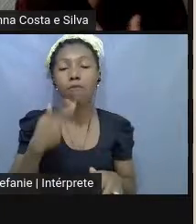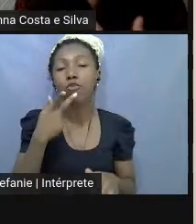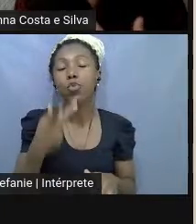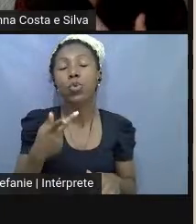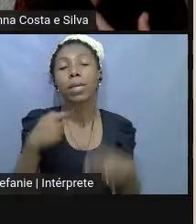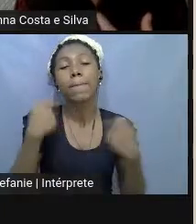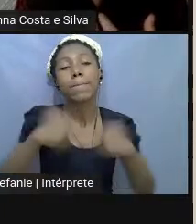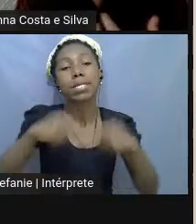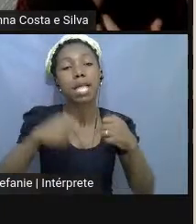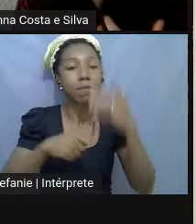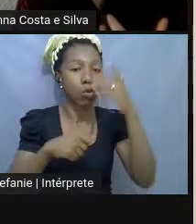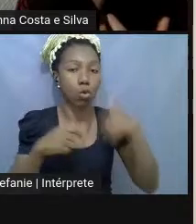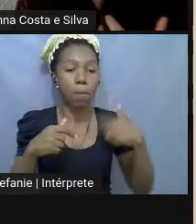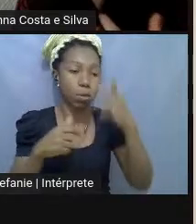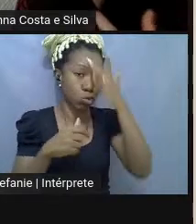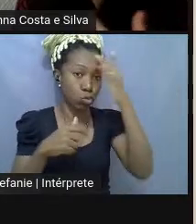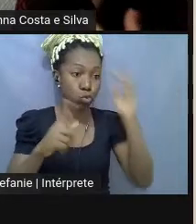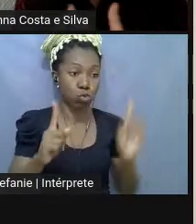pra...